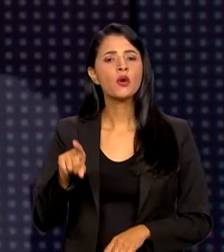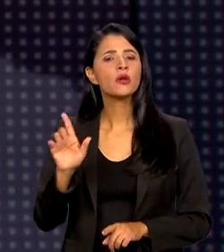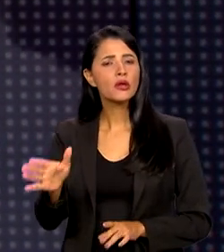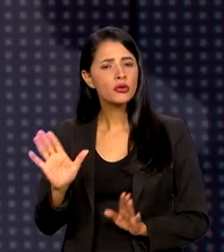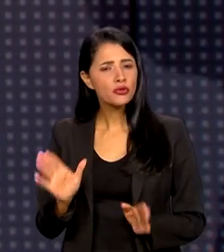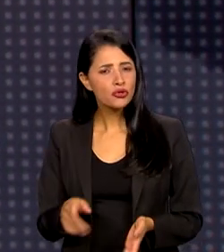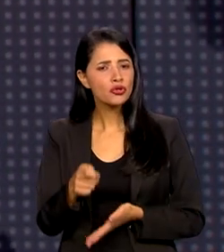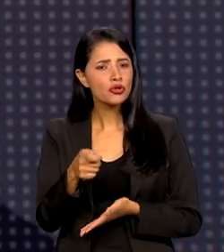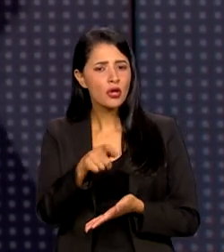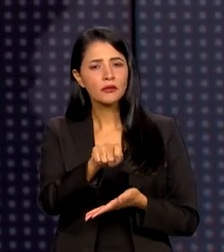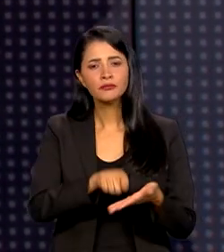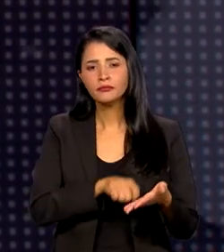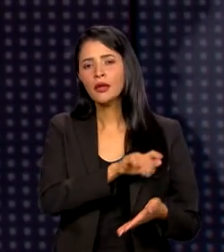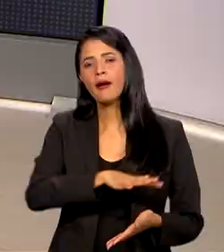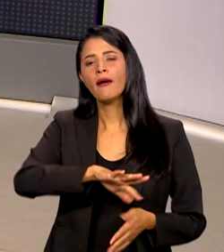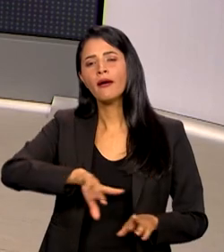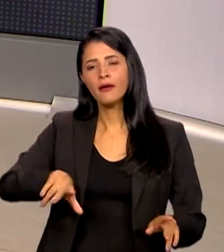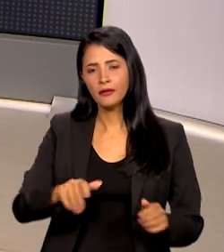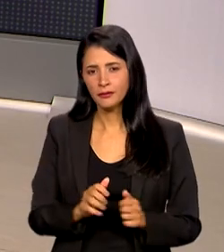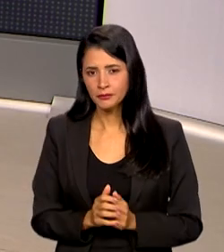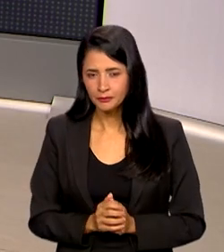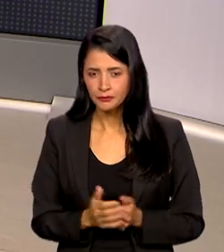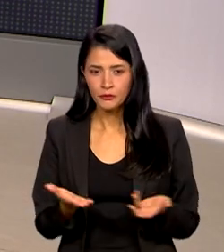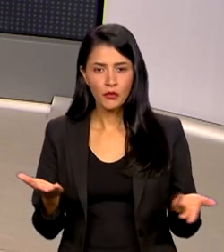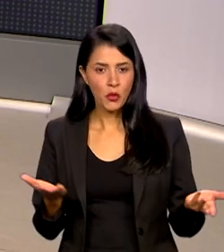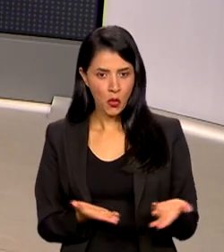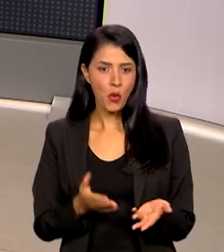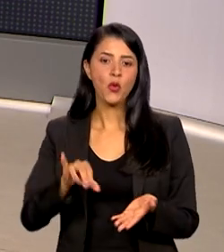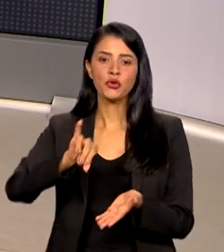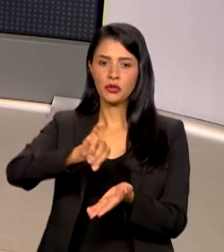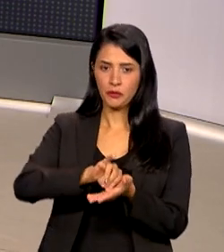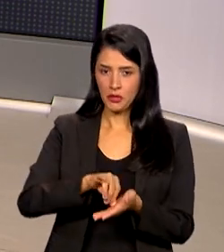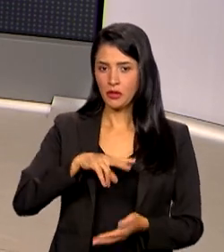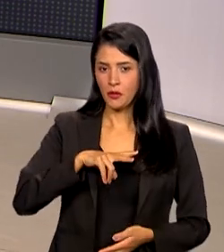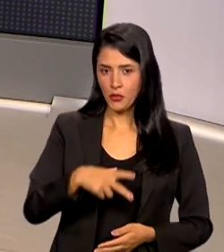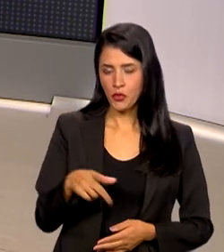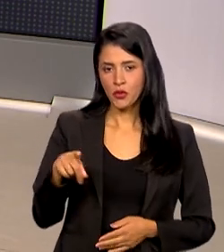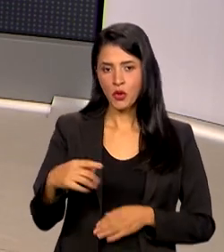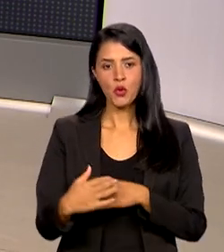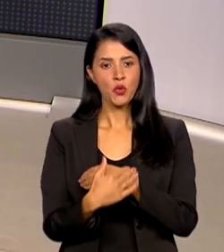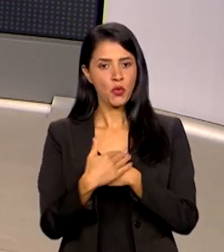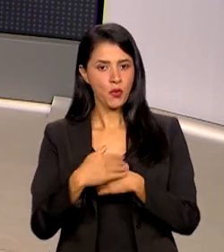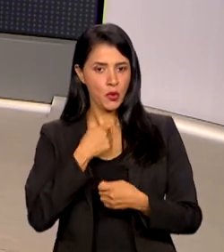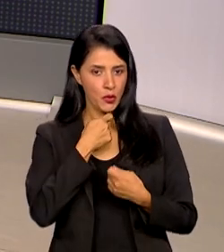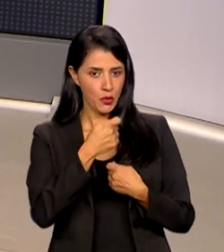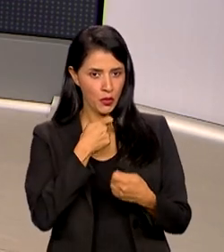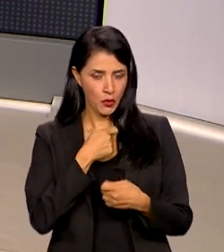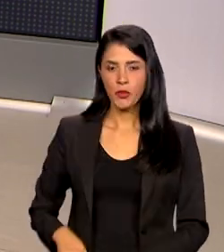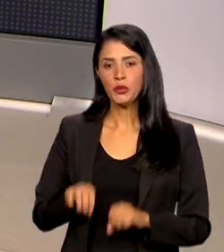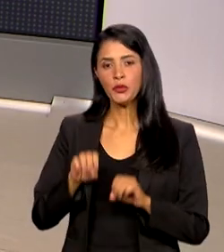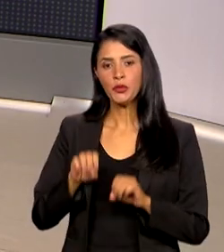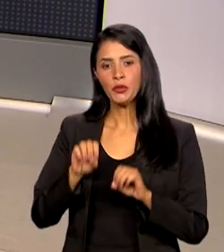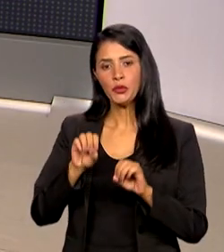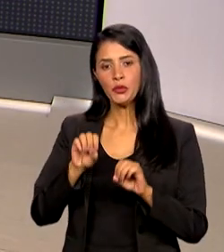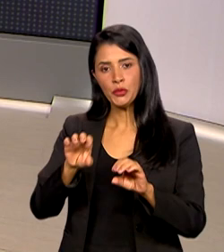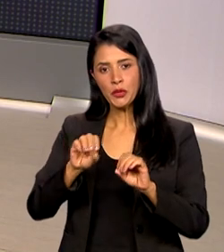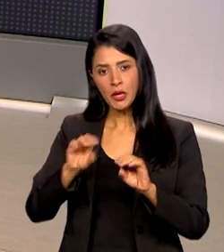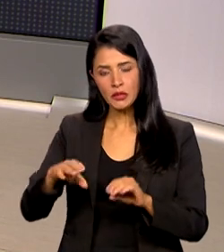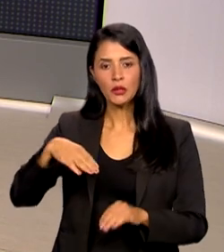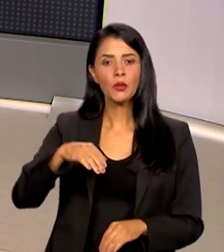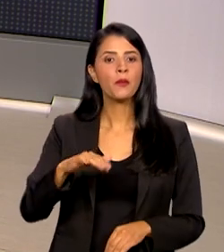acordos em diversas áreas. Hoje, em Lisboa, durante conversa com a imprensa, o ministro da Educação, Luiz